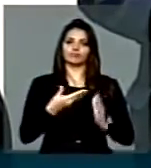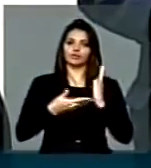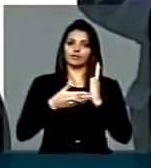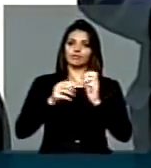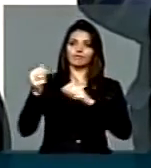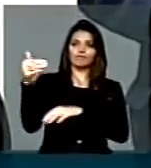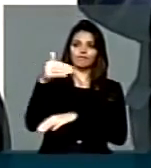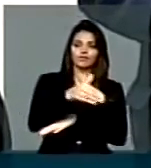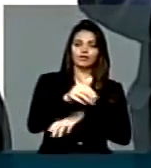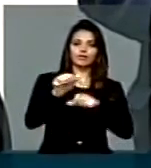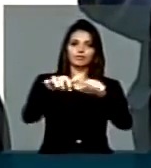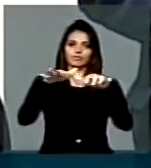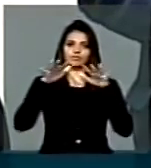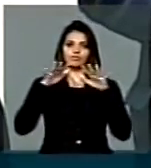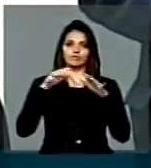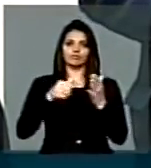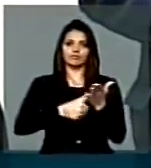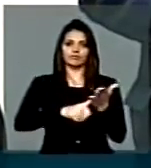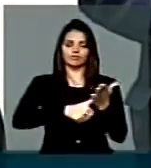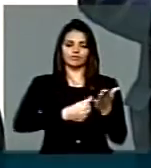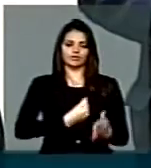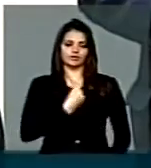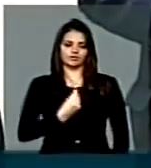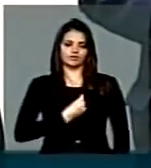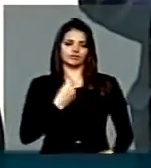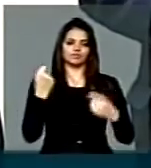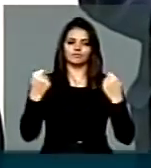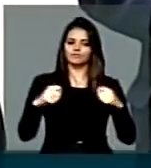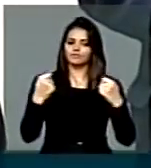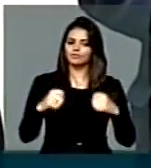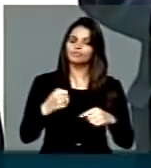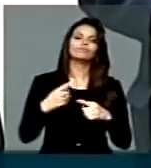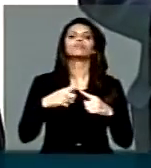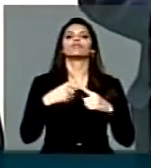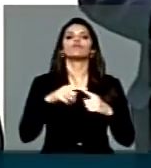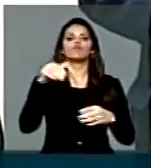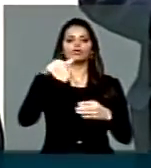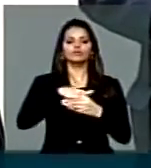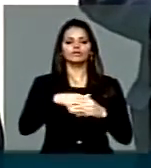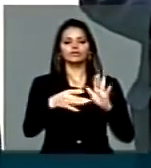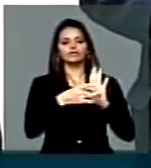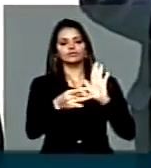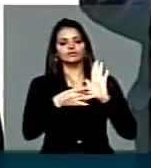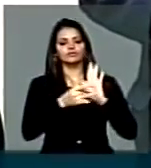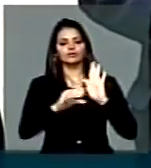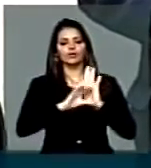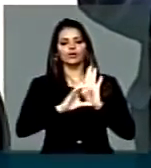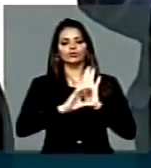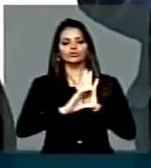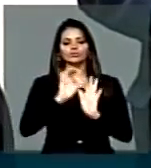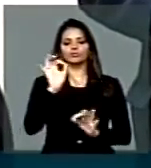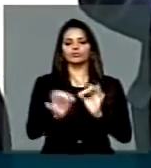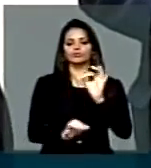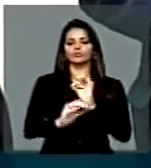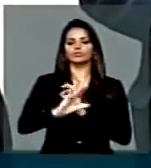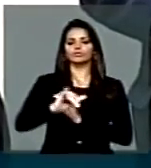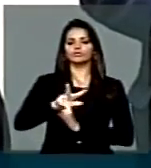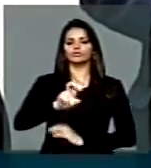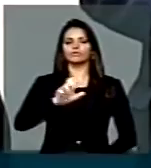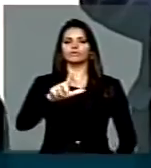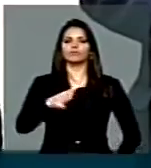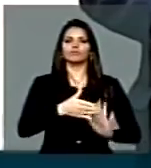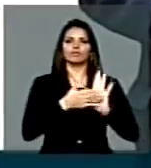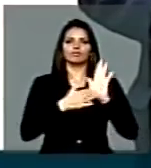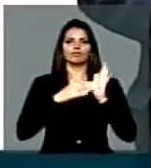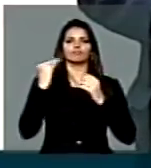venham ao plenário registrar suas presenças, porque precisamos votar os destaques do Código de Processo Civil. É uma matéria importante